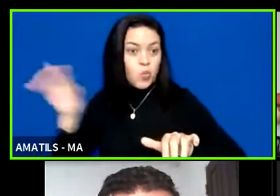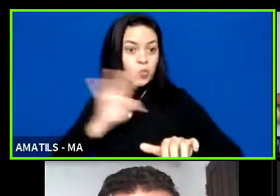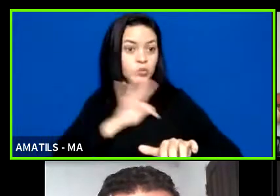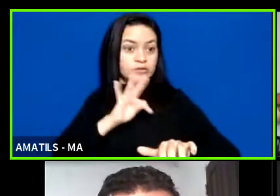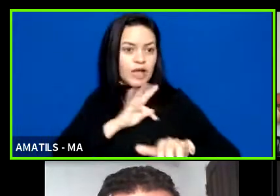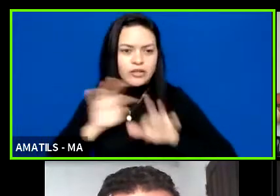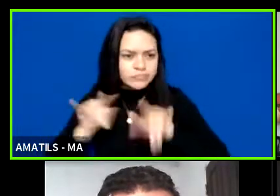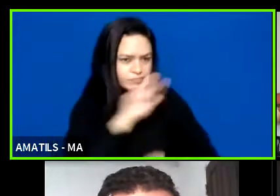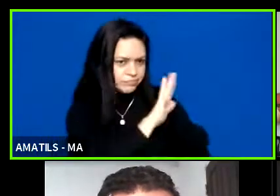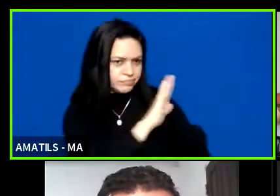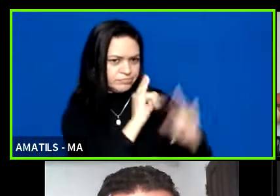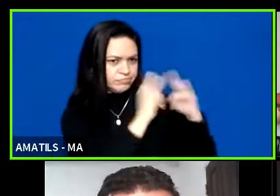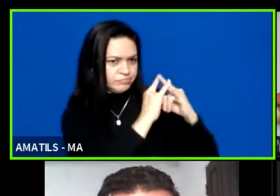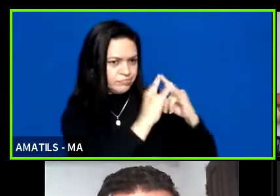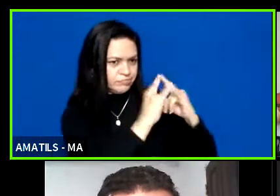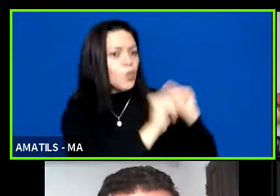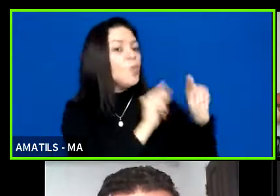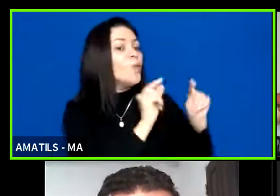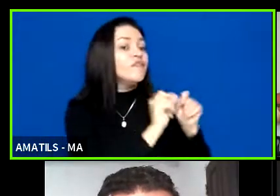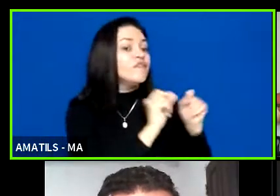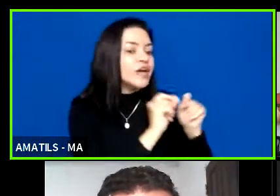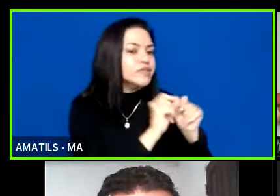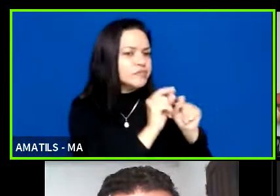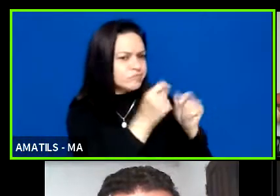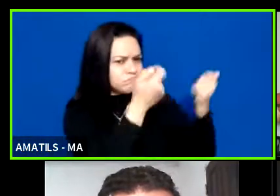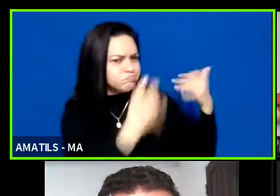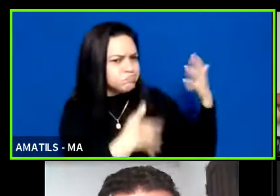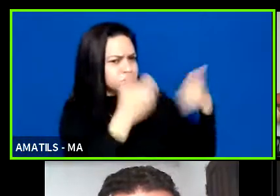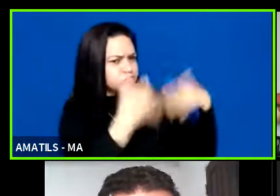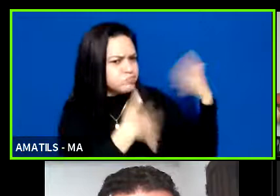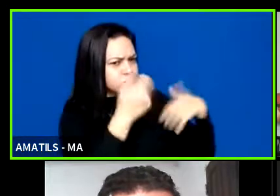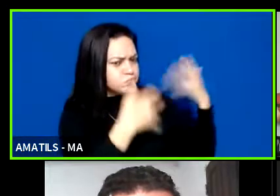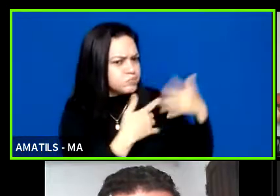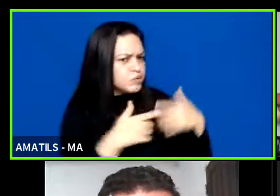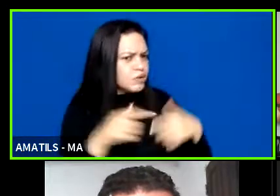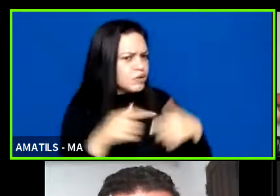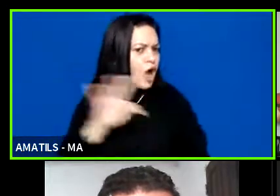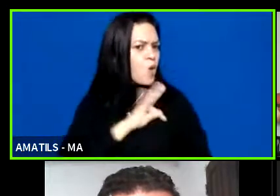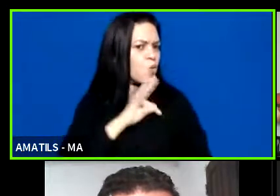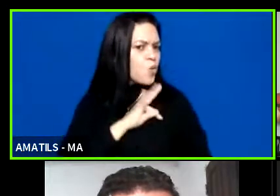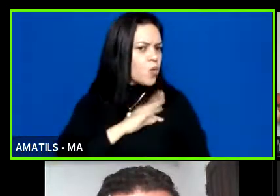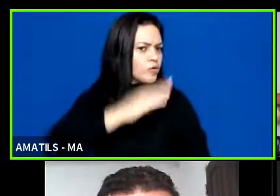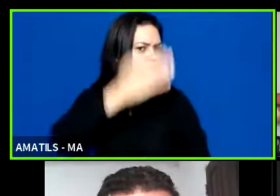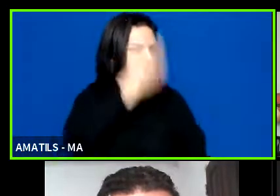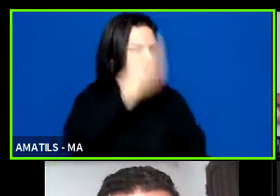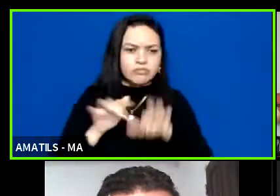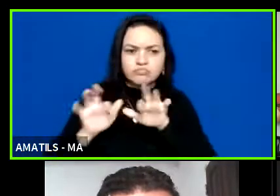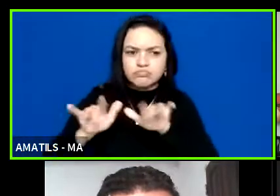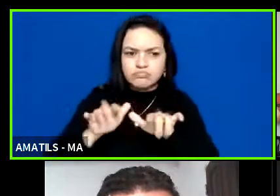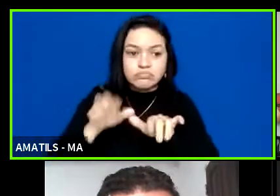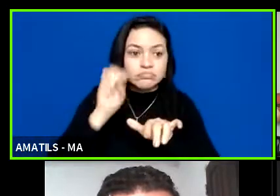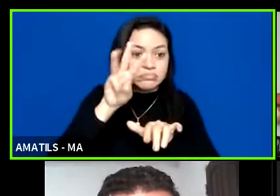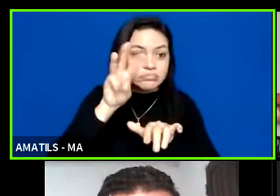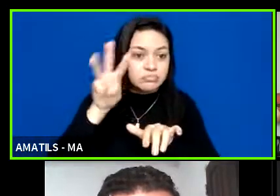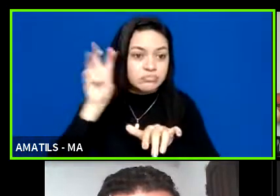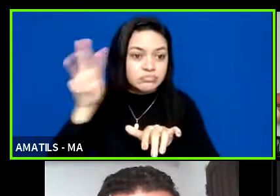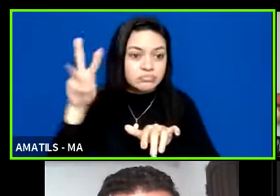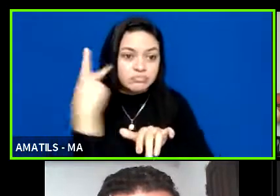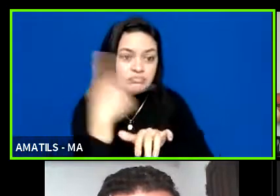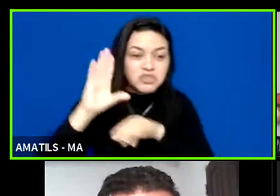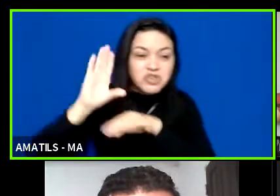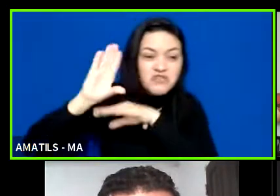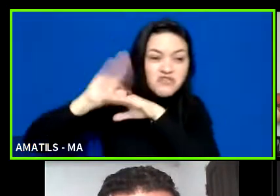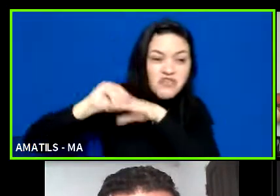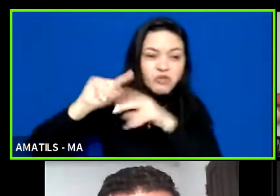já fez se tem alguma correlação com o que ela está pleiteando como projeto esportivo se tem foto se tem